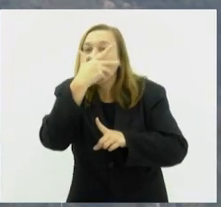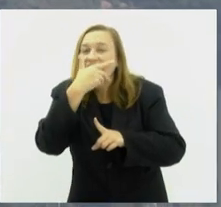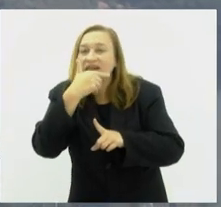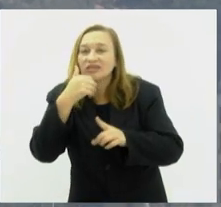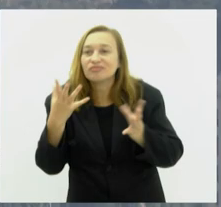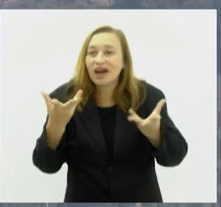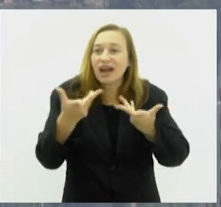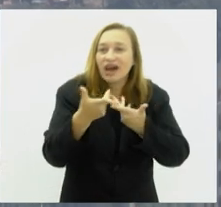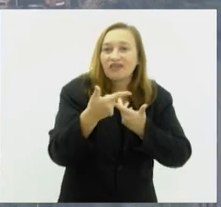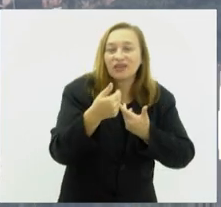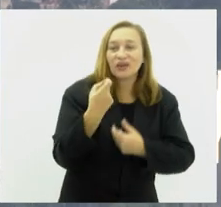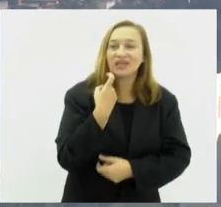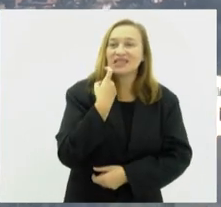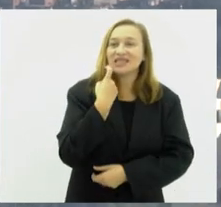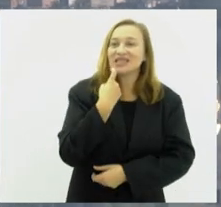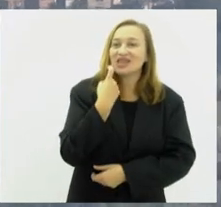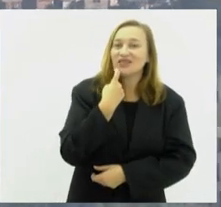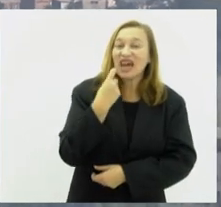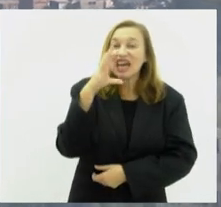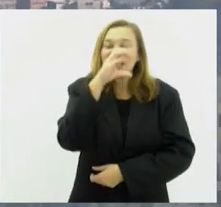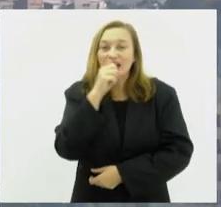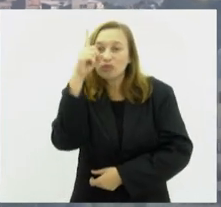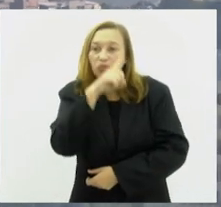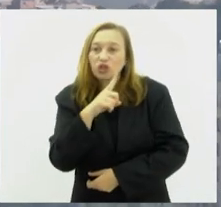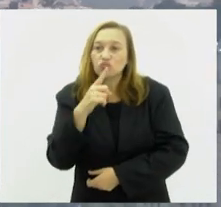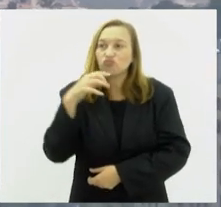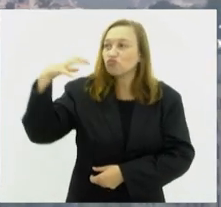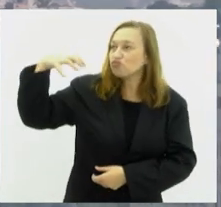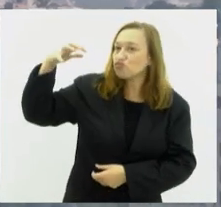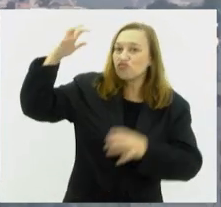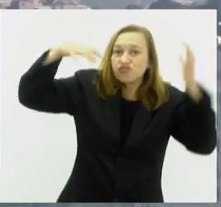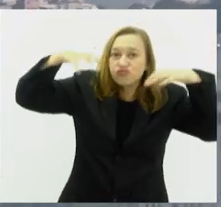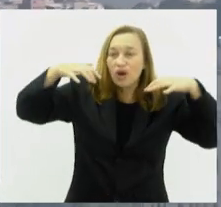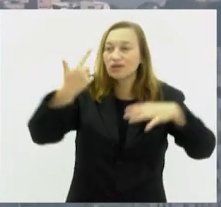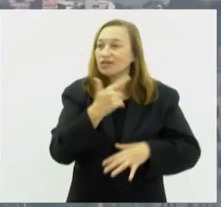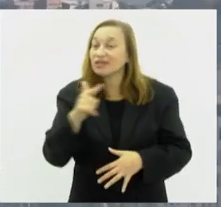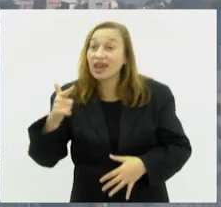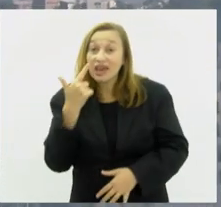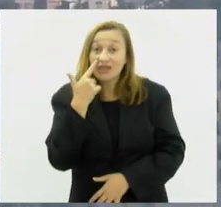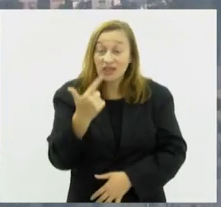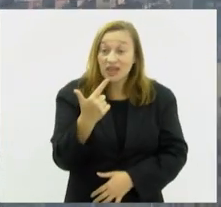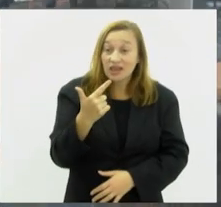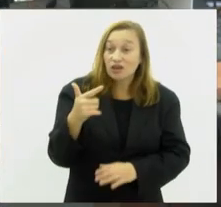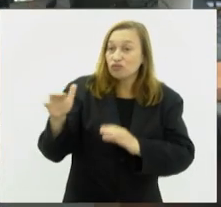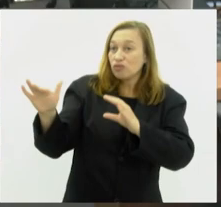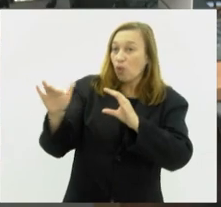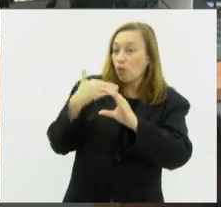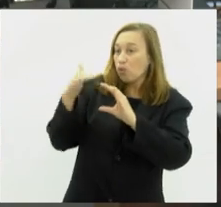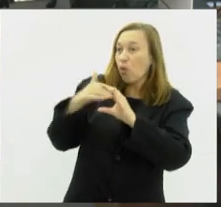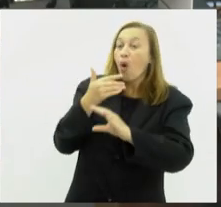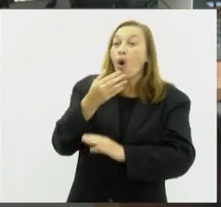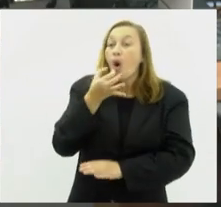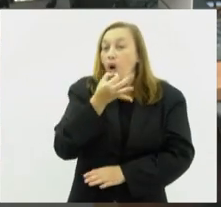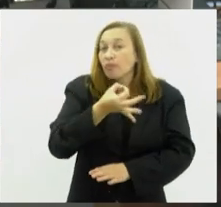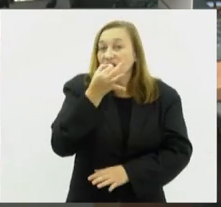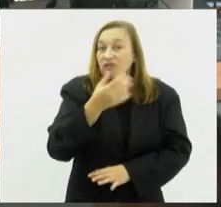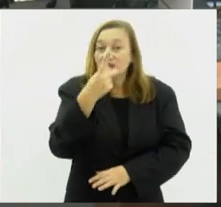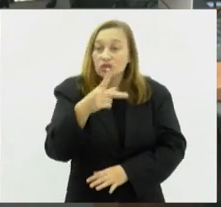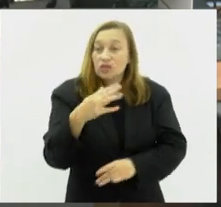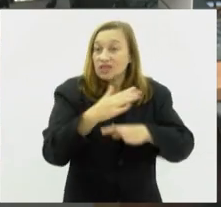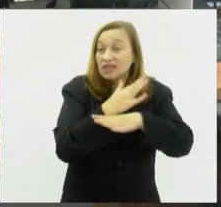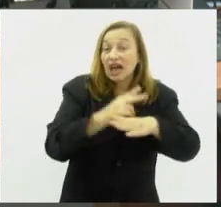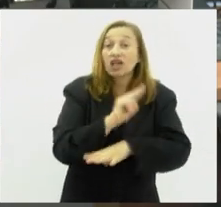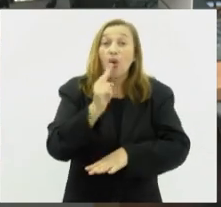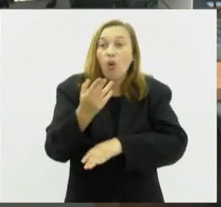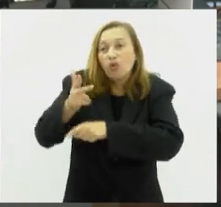maravilhosa. Final de semana também não há previsão de chuva. É isso aí. Se você quiser enviar sugestões aí da sua cidade ou vídeos,